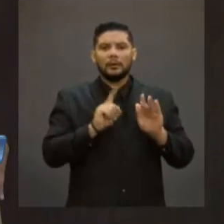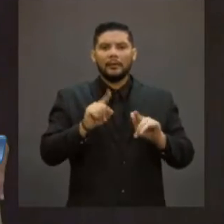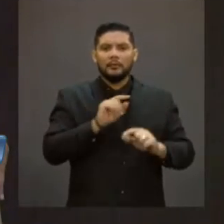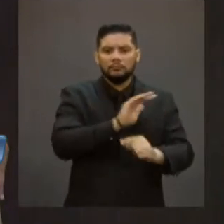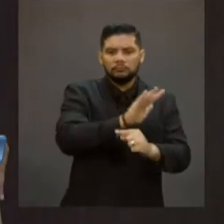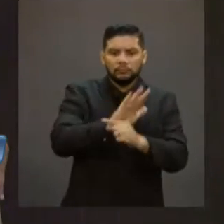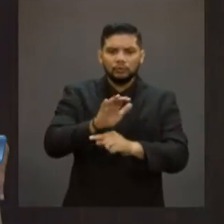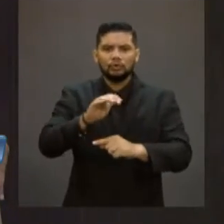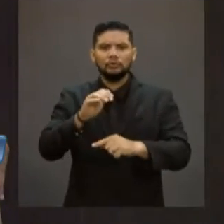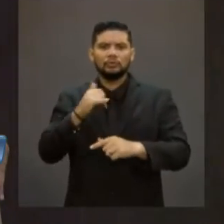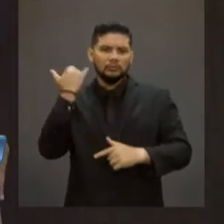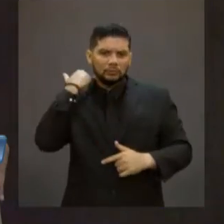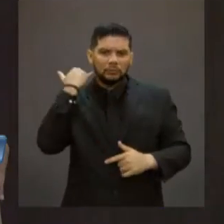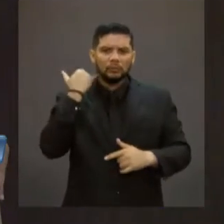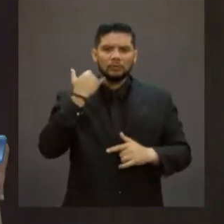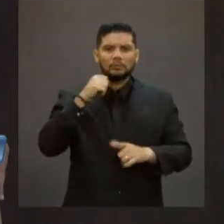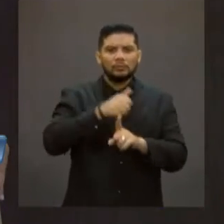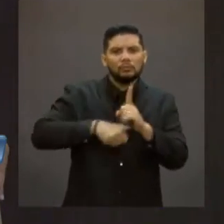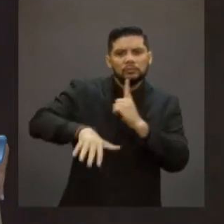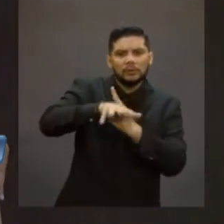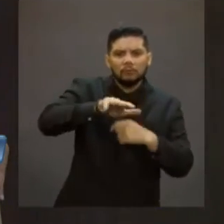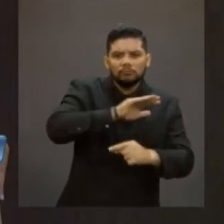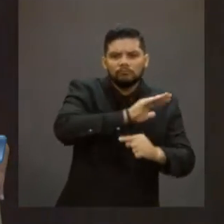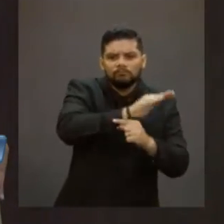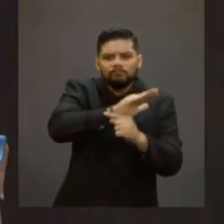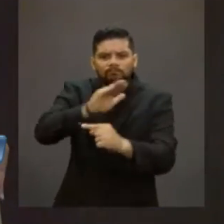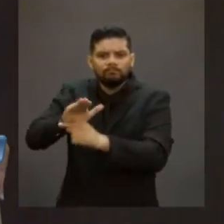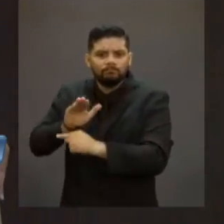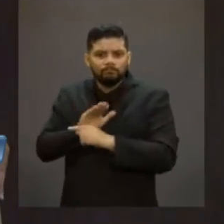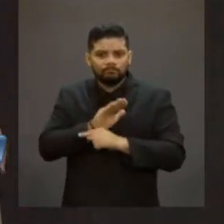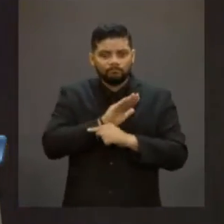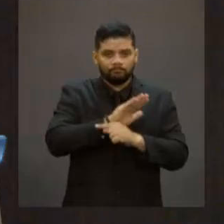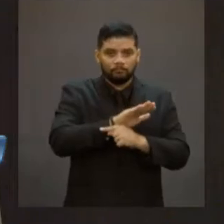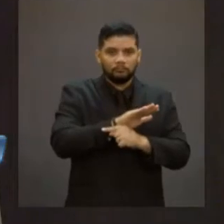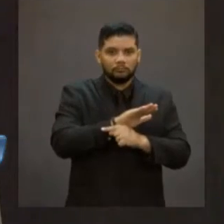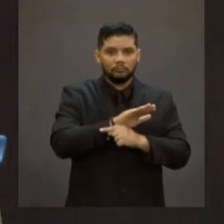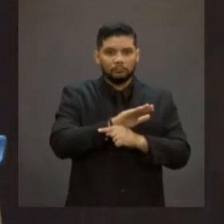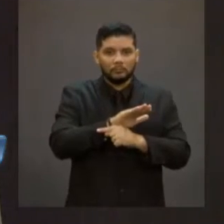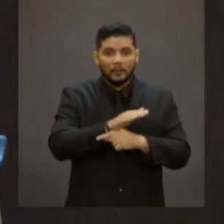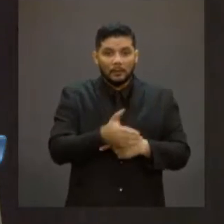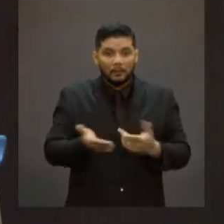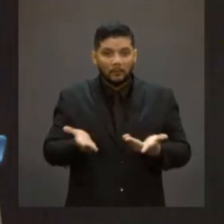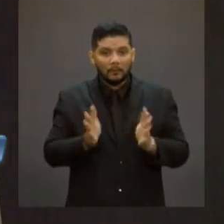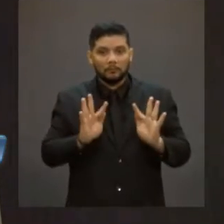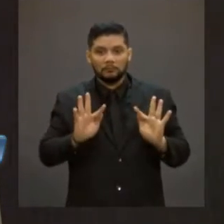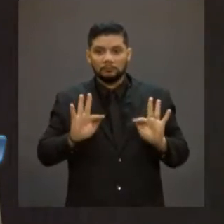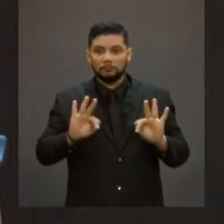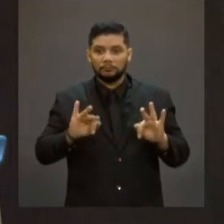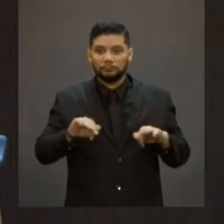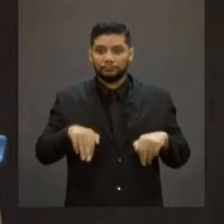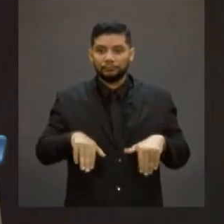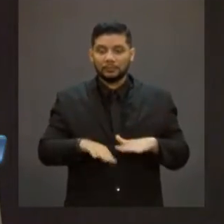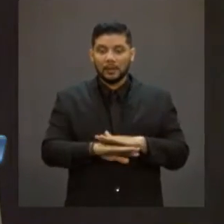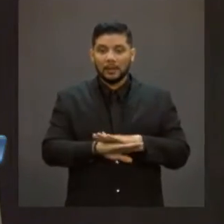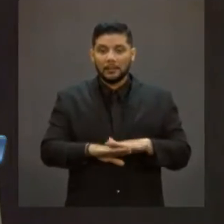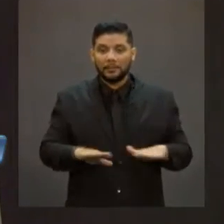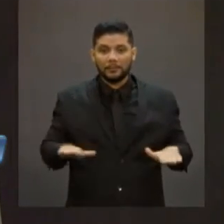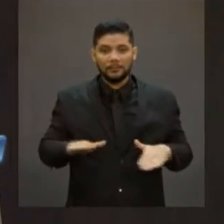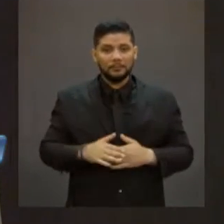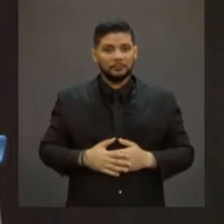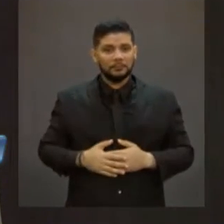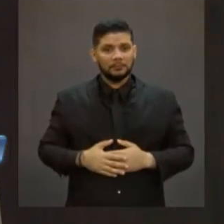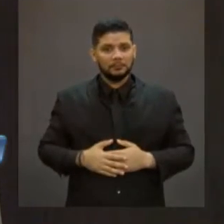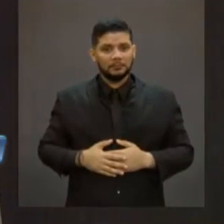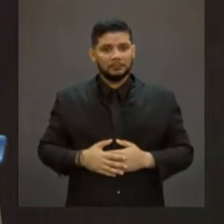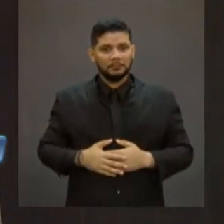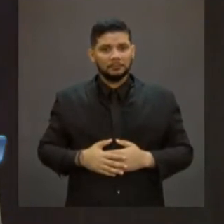social. O que acontece agora é, sem dúvida alguma, mais um ataque, não só às e